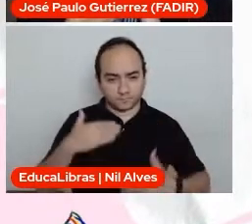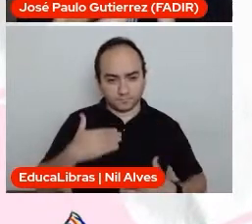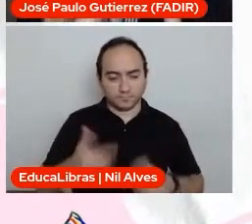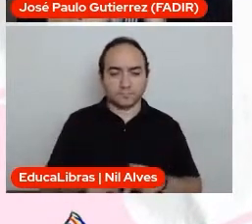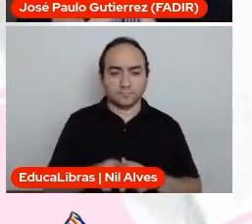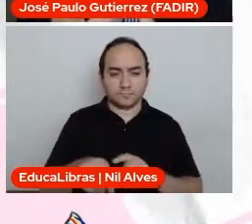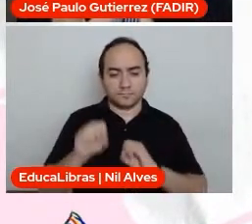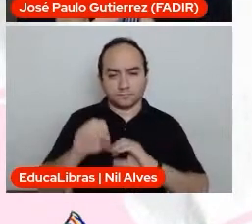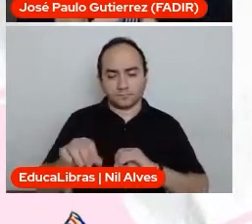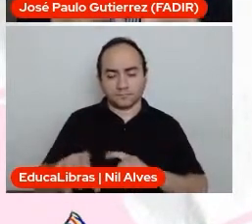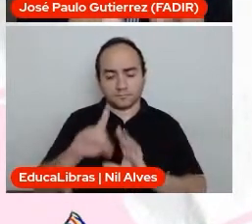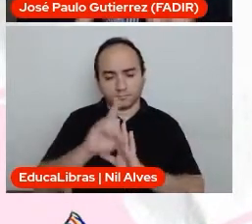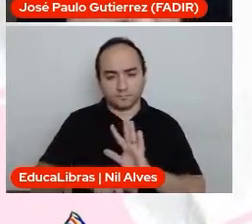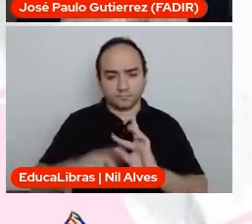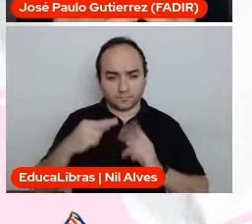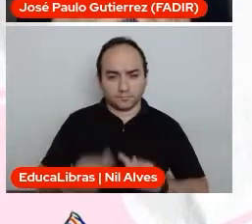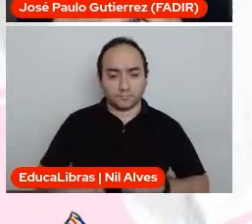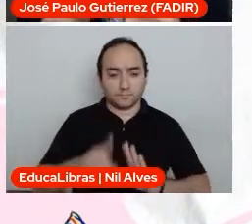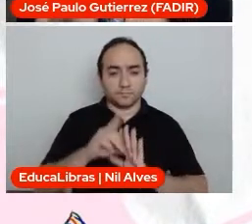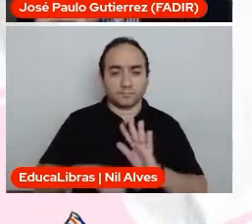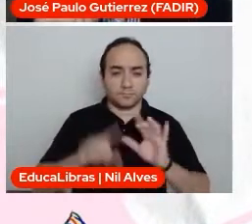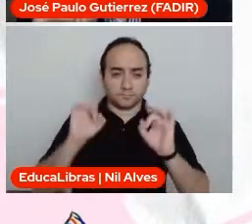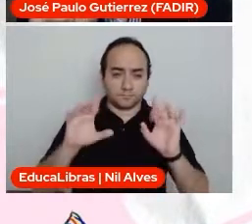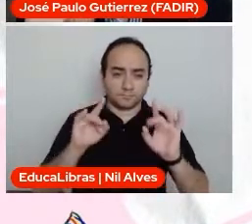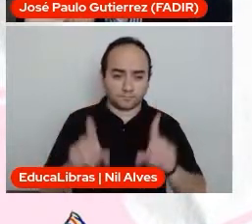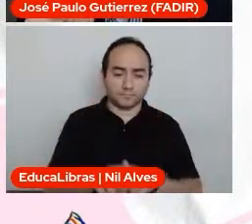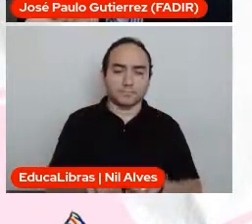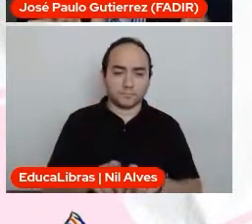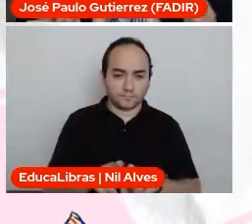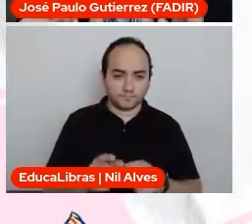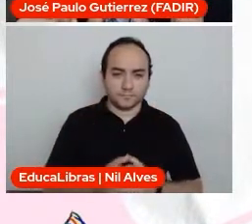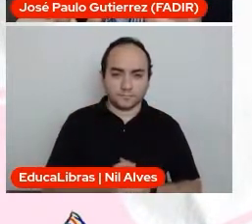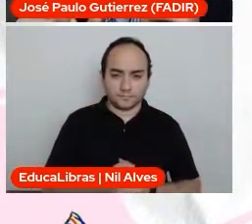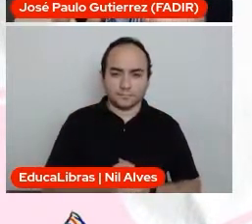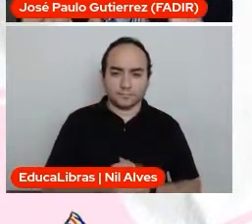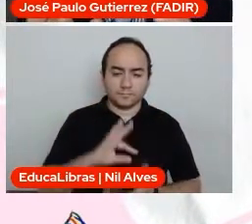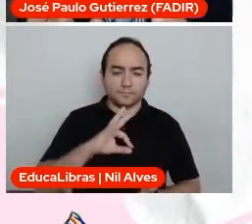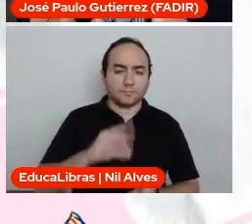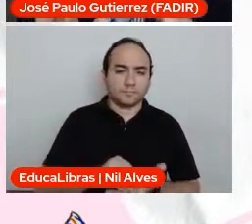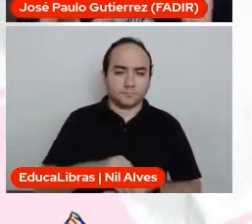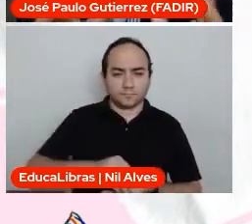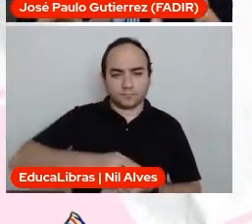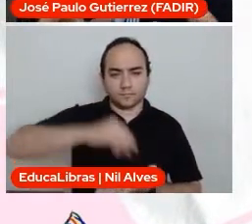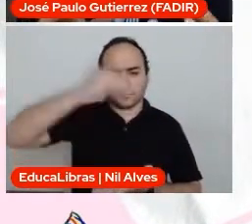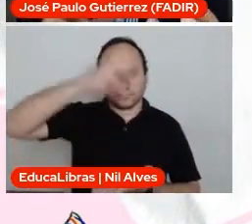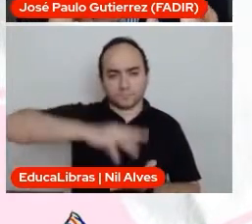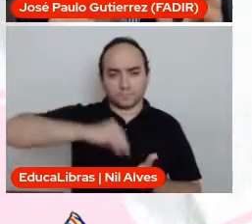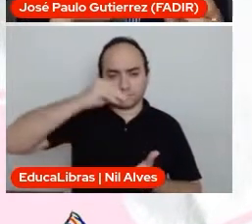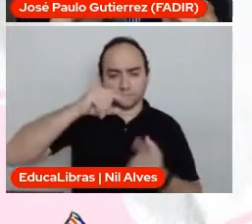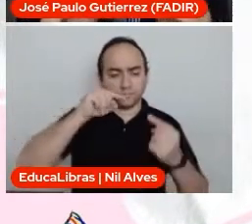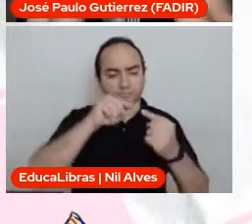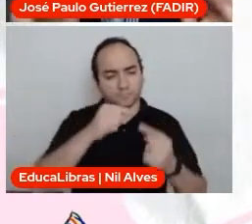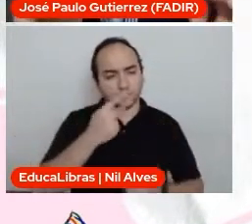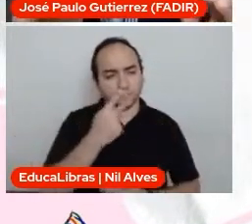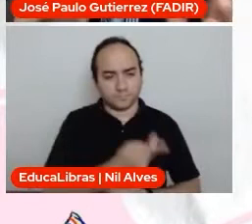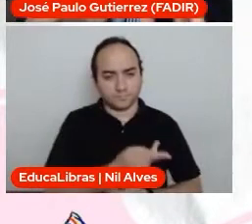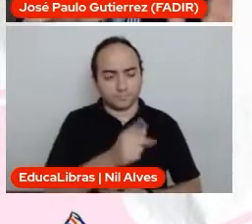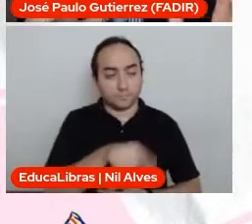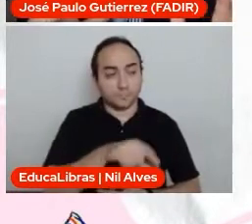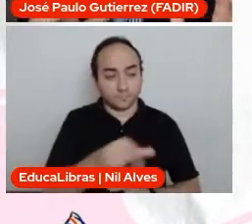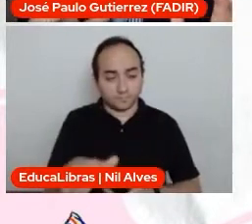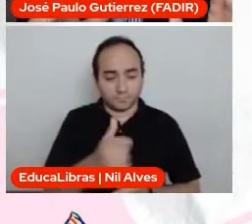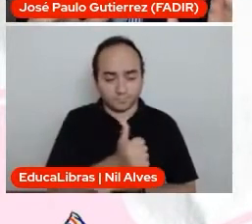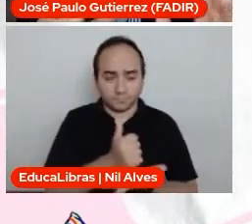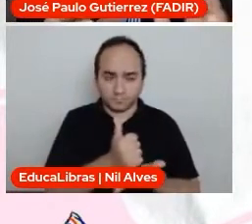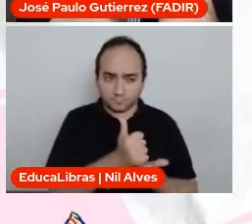em direitos humanos e direitos especiais. em todas elas que são teorias, matérias teóricas, eu falo, gente, isso aqui é o básico que